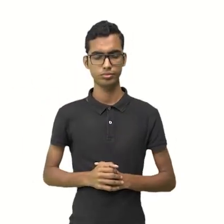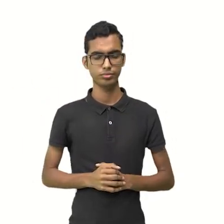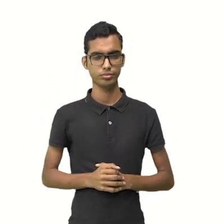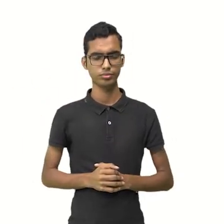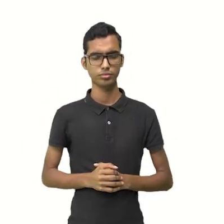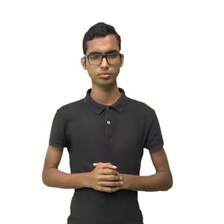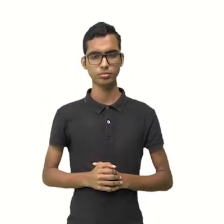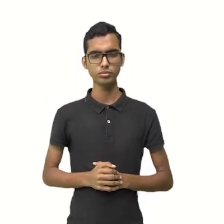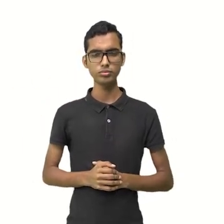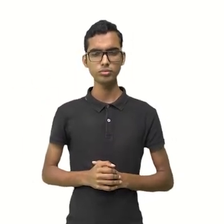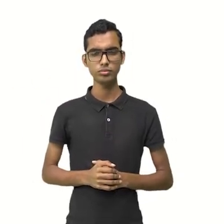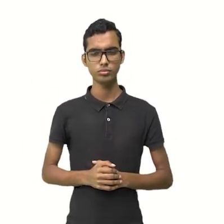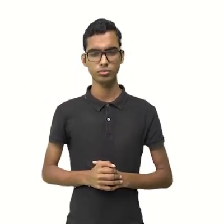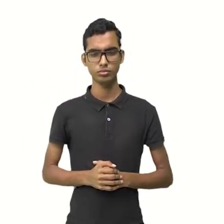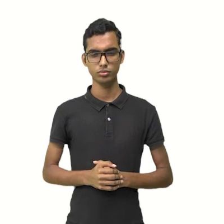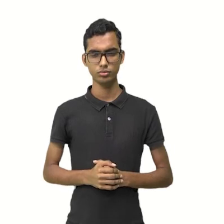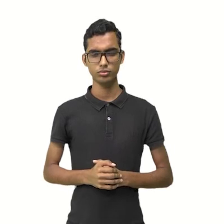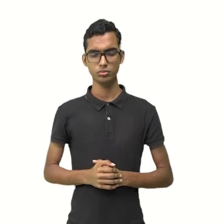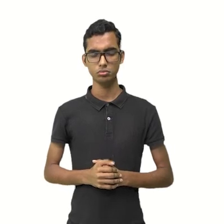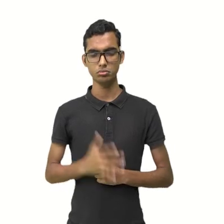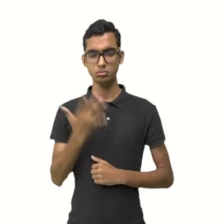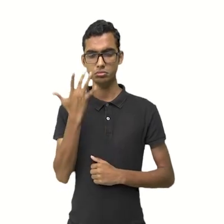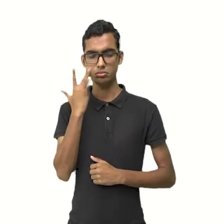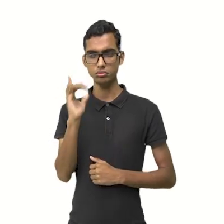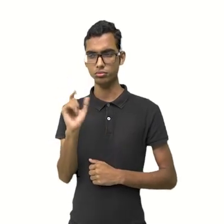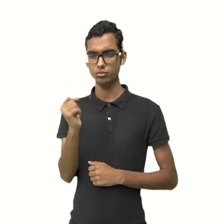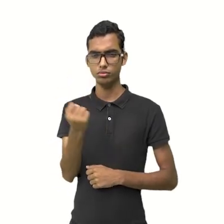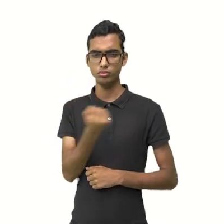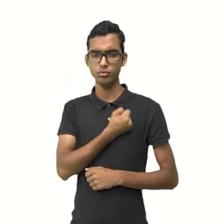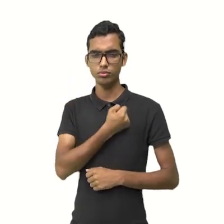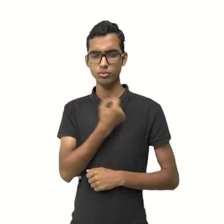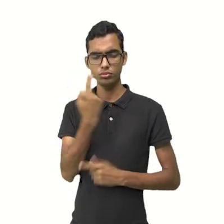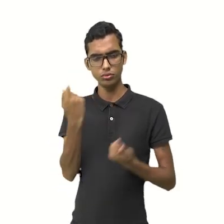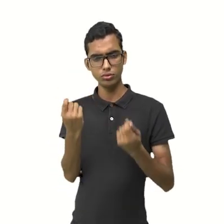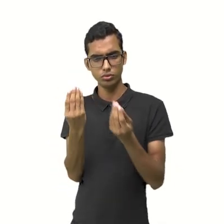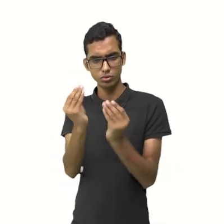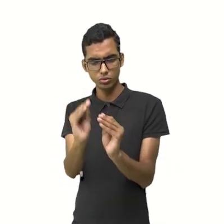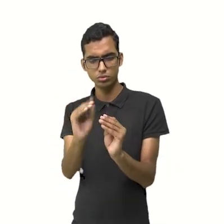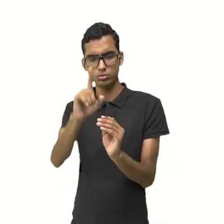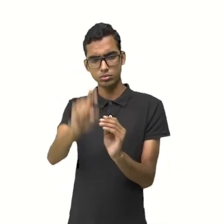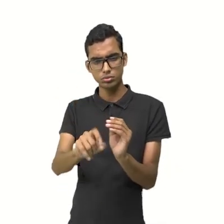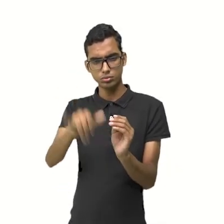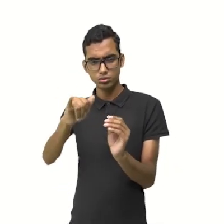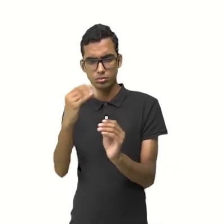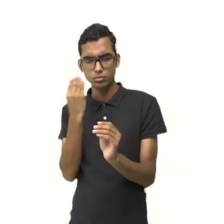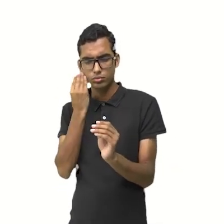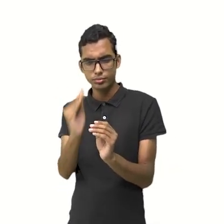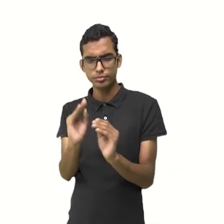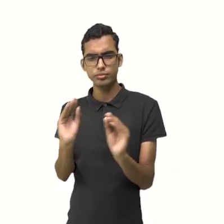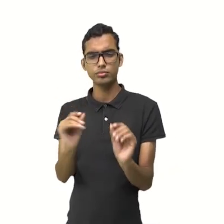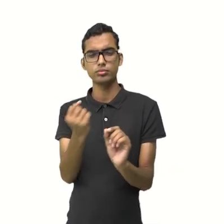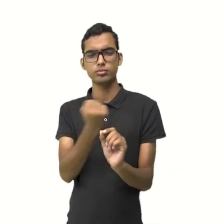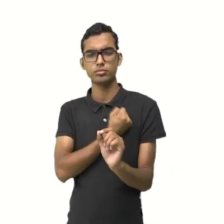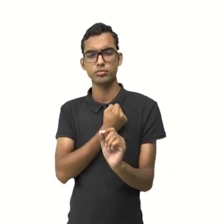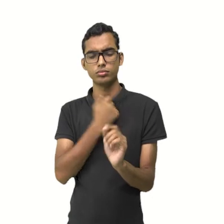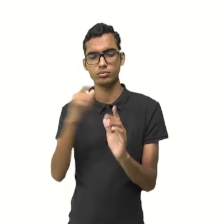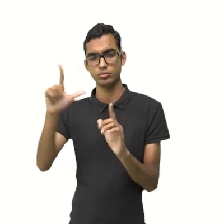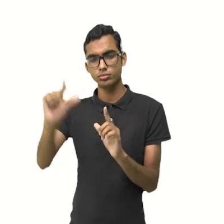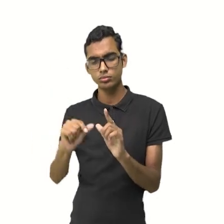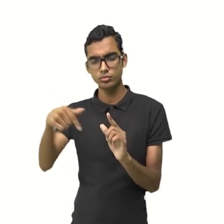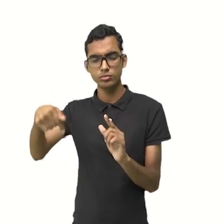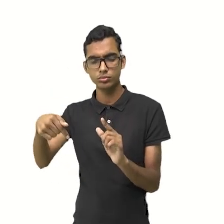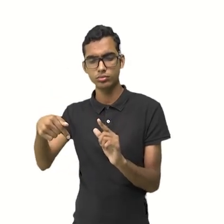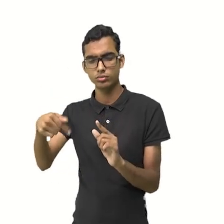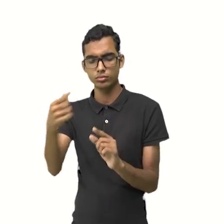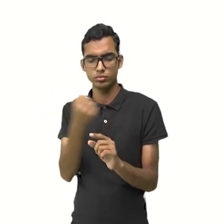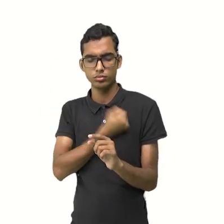Por um número inteiro. Está aqui. Eu não sei quem é. Eu vou botar o quadradinho. Poderia botar x, y. Só que ele diz que é menor que